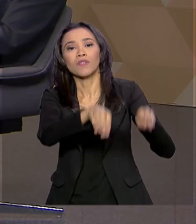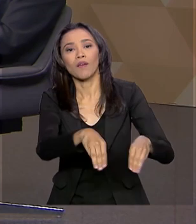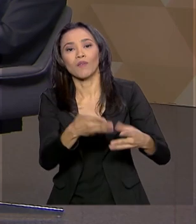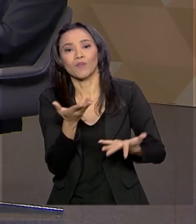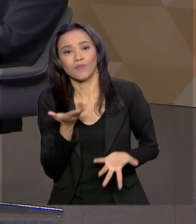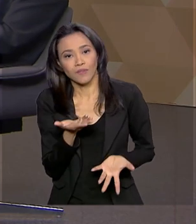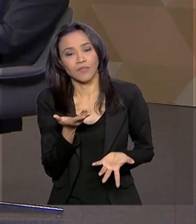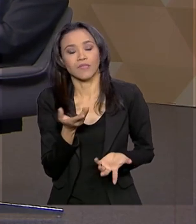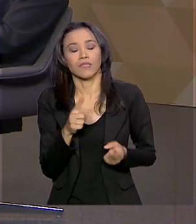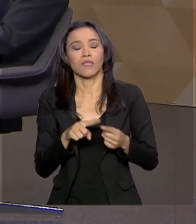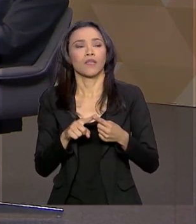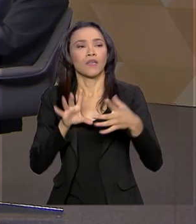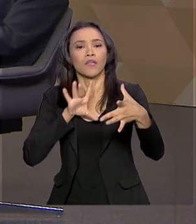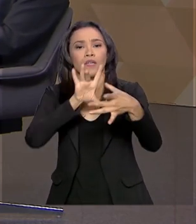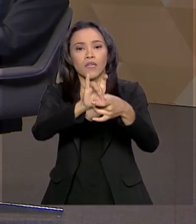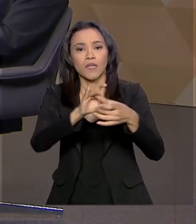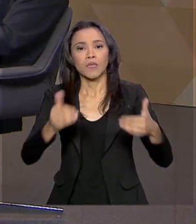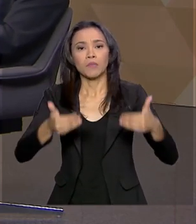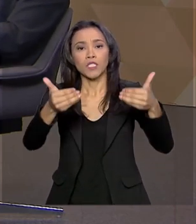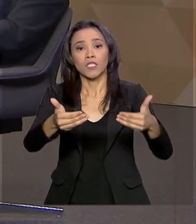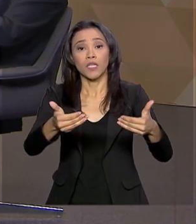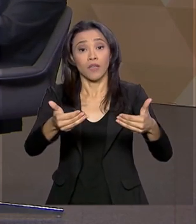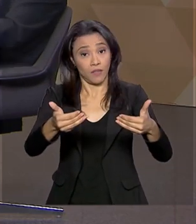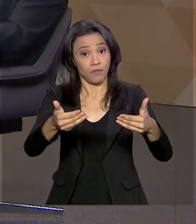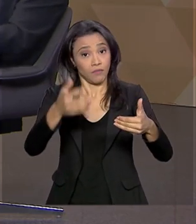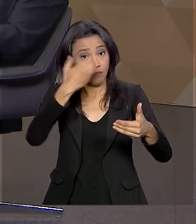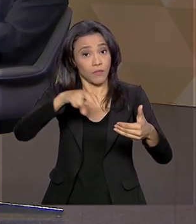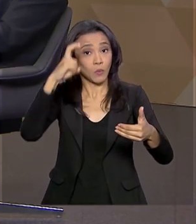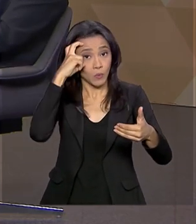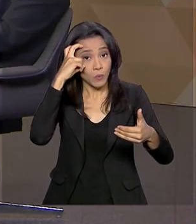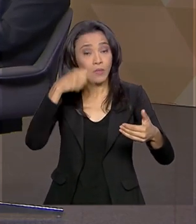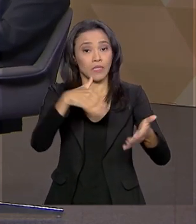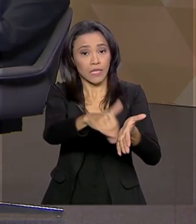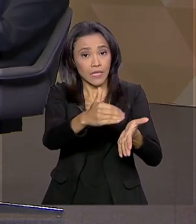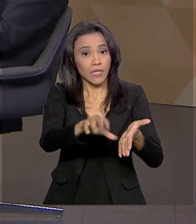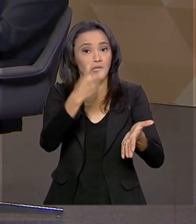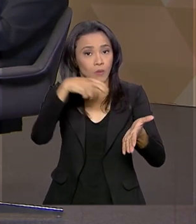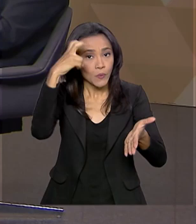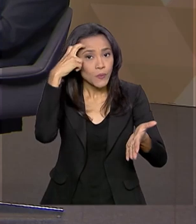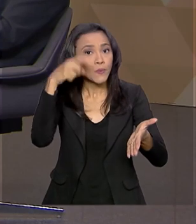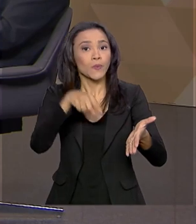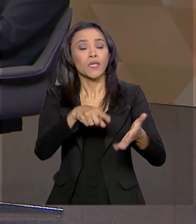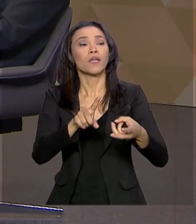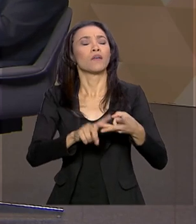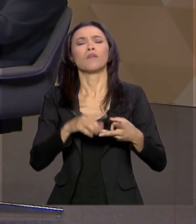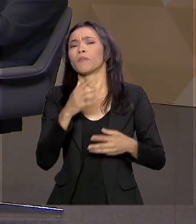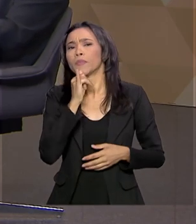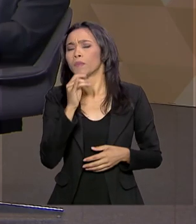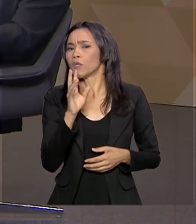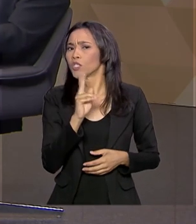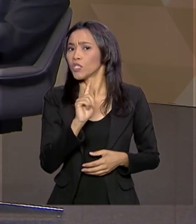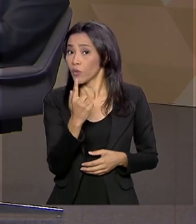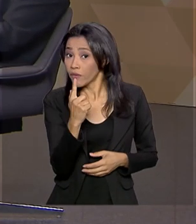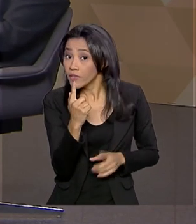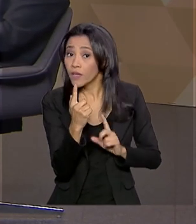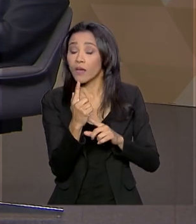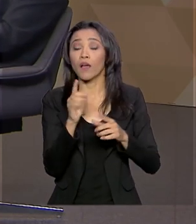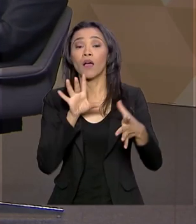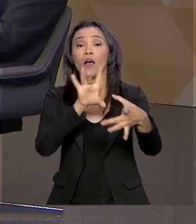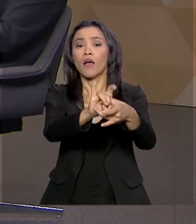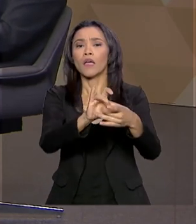o Ministério da Cultura, Secretarias de Cultura, trabalhar com esse assunto, geografia, IBGE,